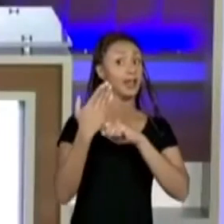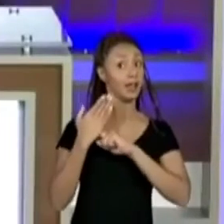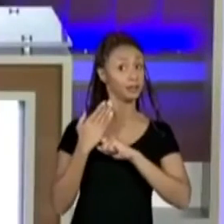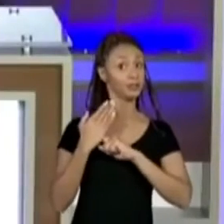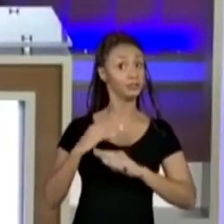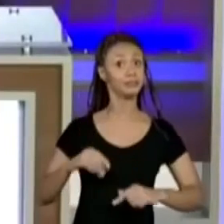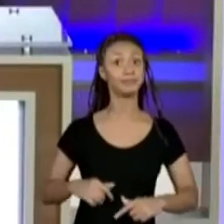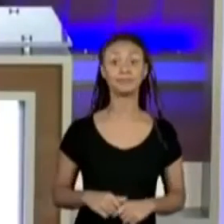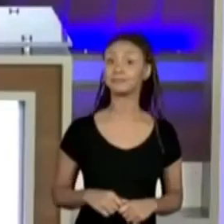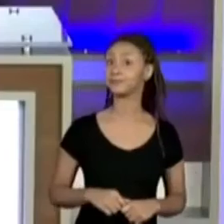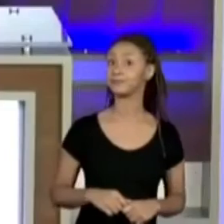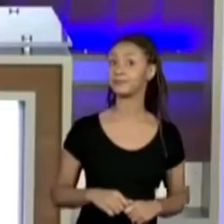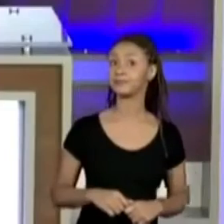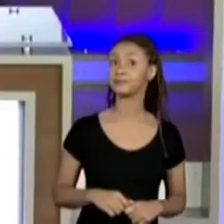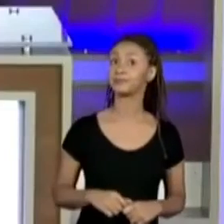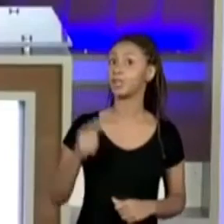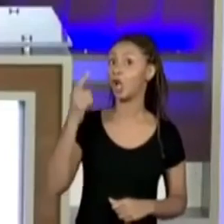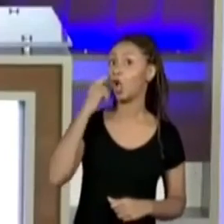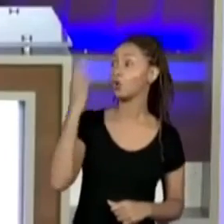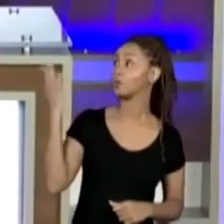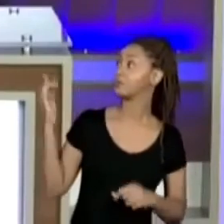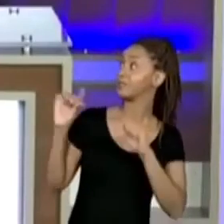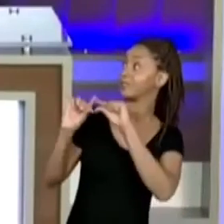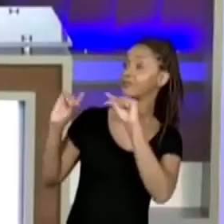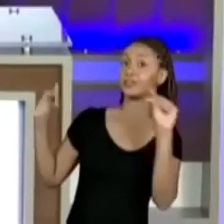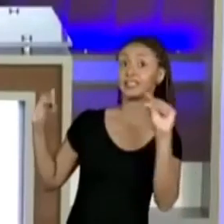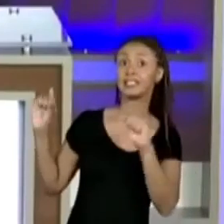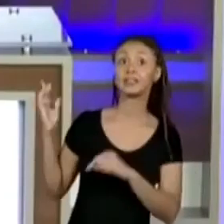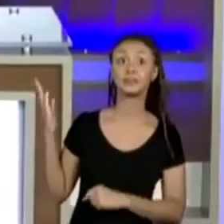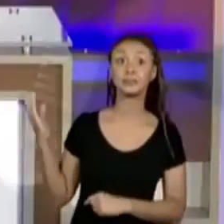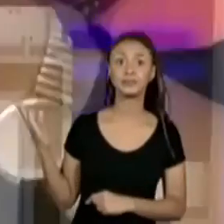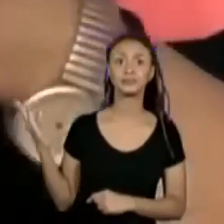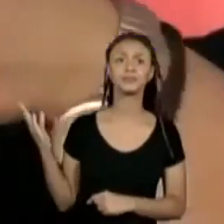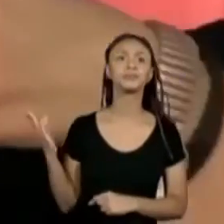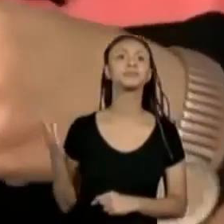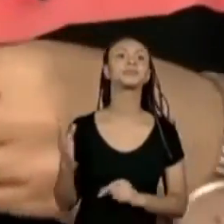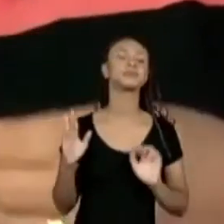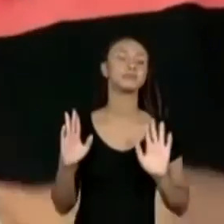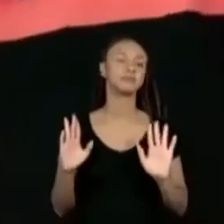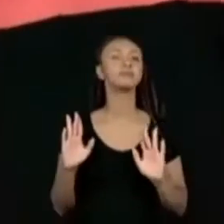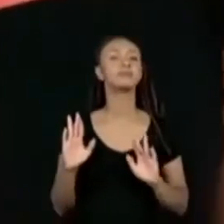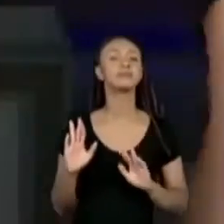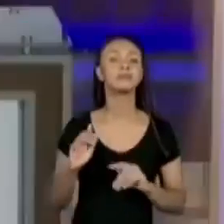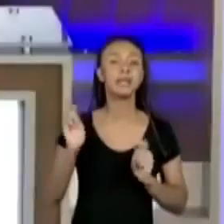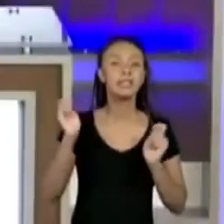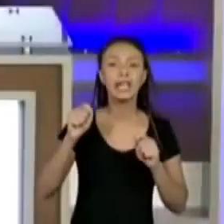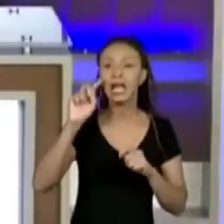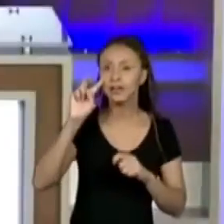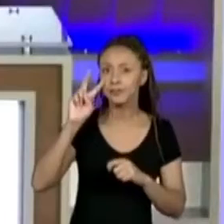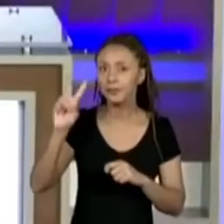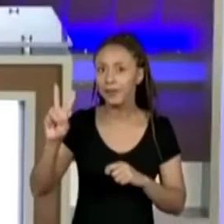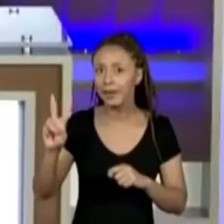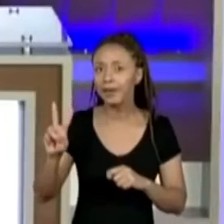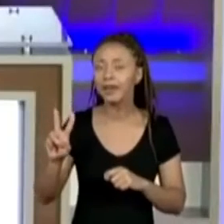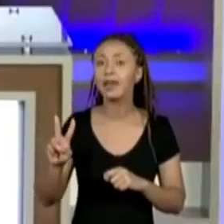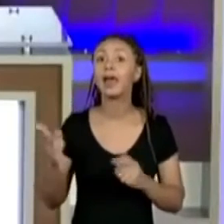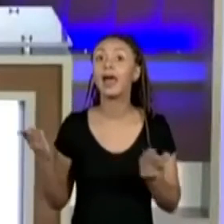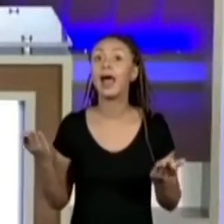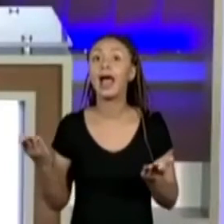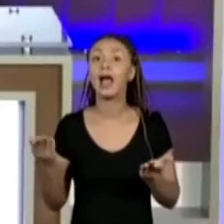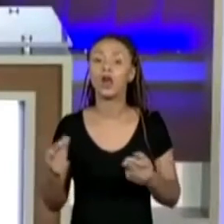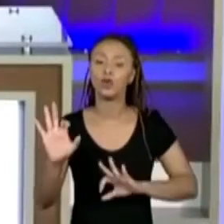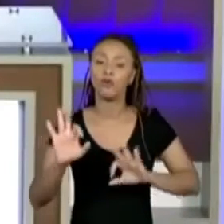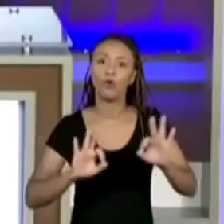Tcharam! Tenho essa fitinha aqui. Daí, para facilitar para a gente poder enxergar, eu vou colocar nessa